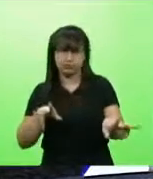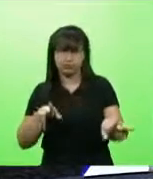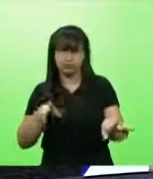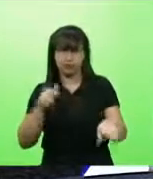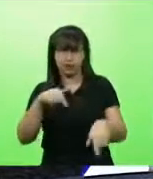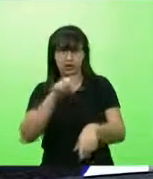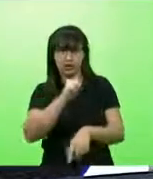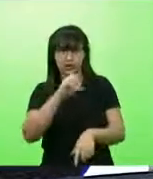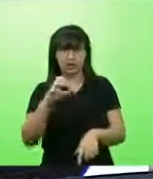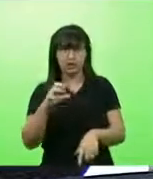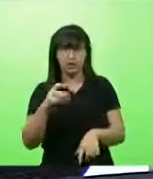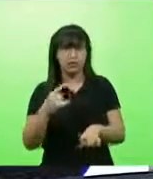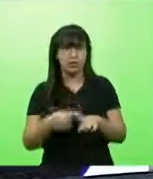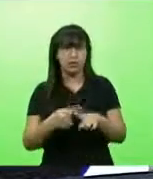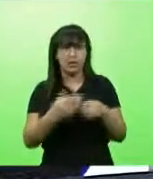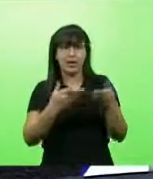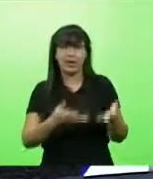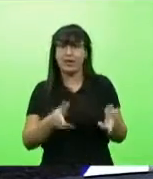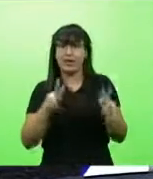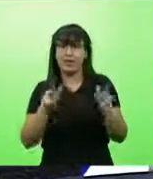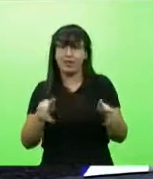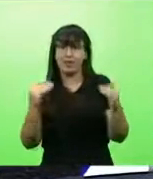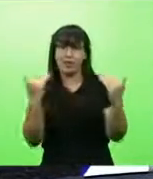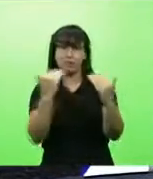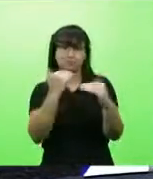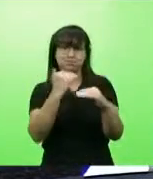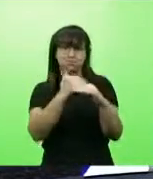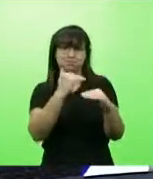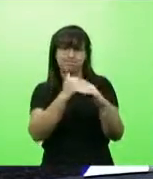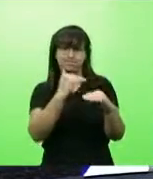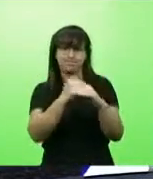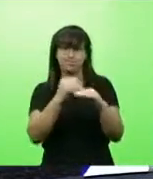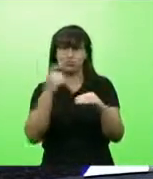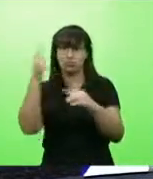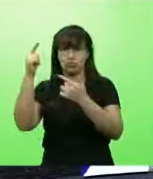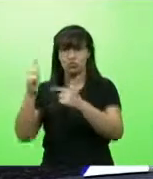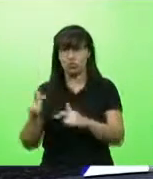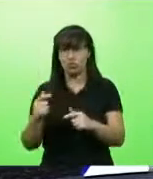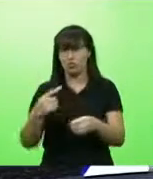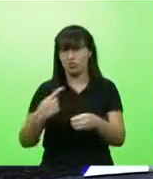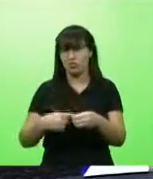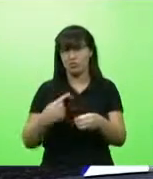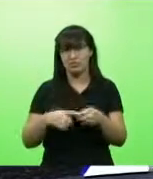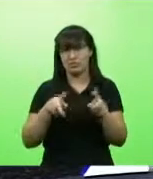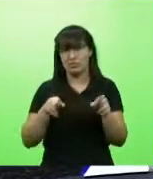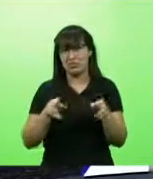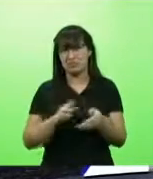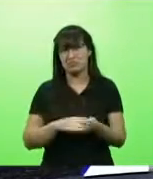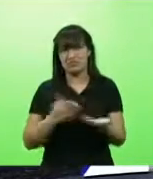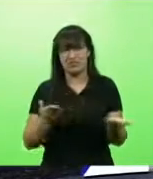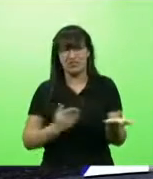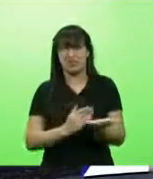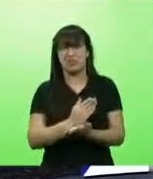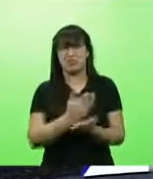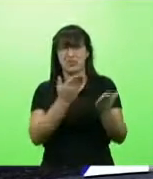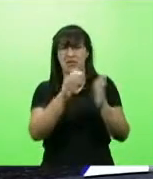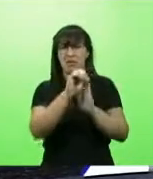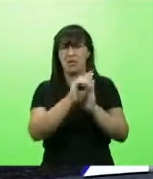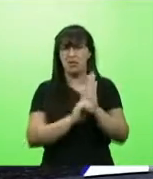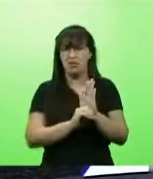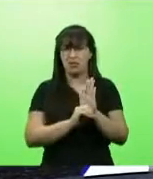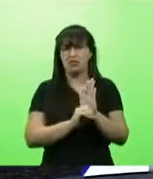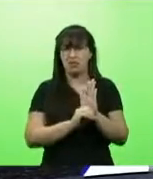Santa Catarina, porque ele está no mesmo patamar de todos os demais. Então, nós aprovarmos um ofício aqui,